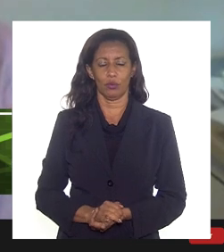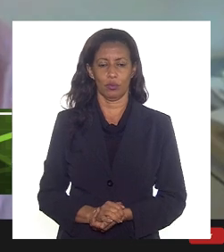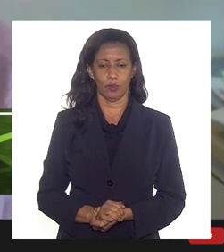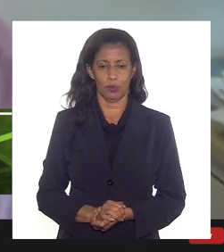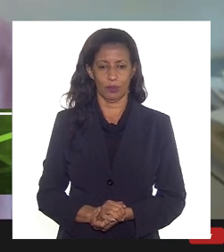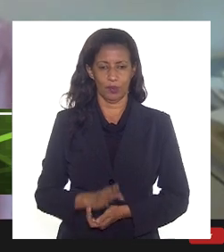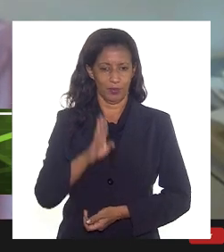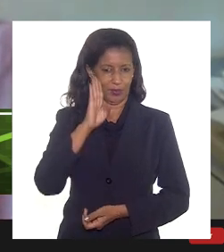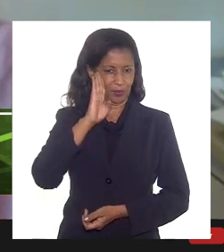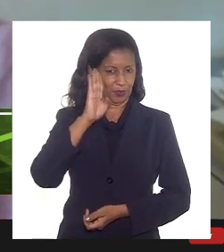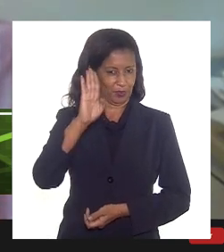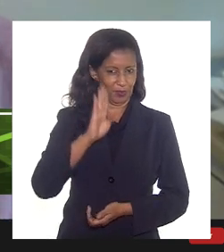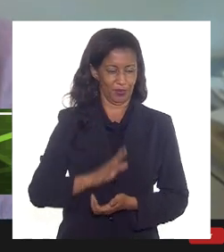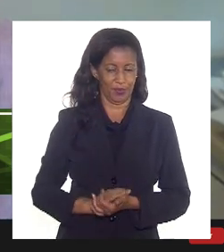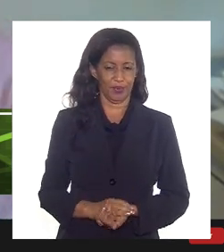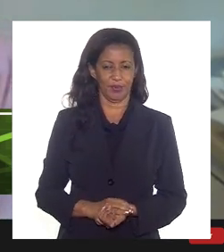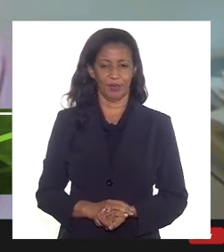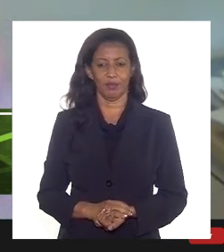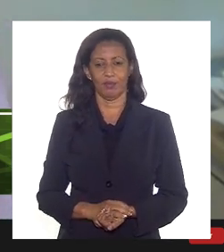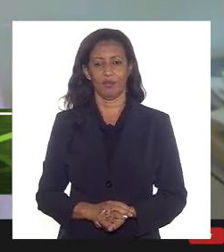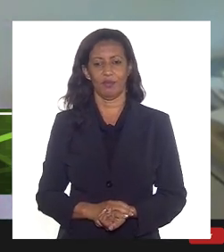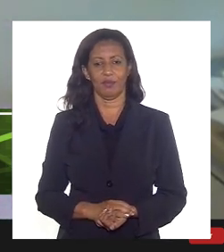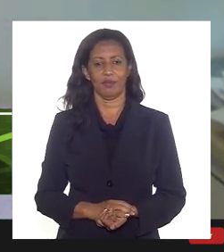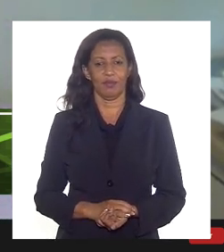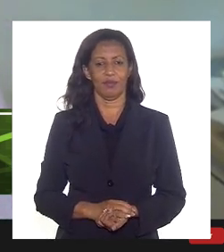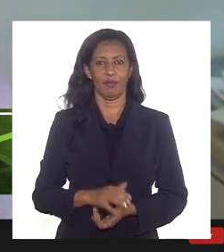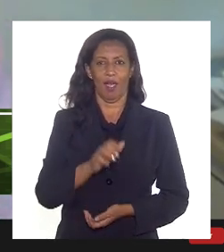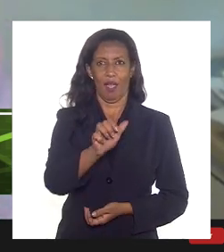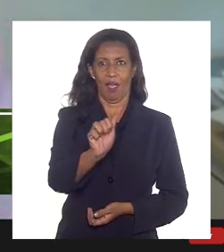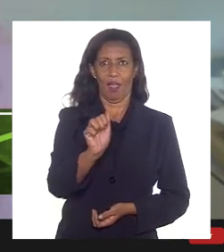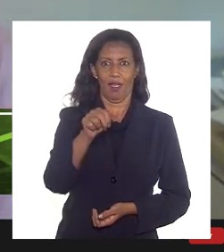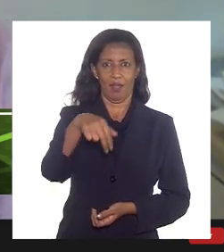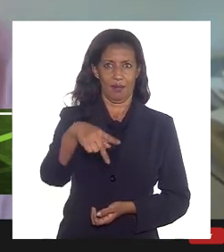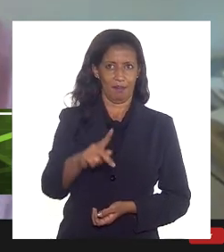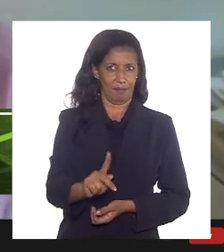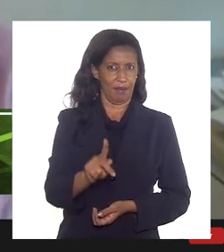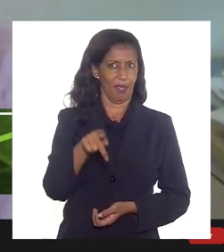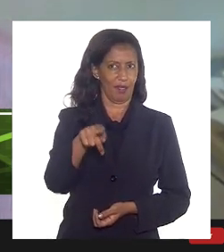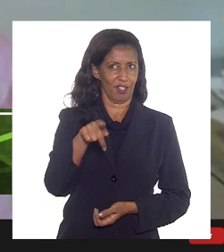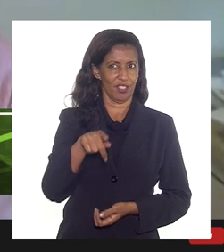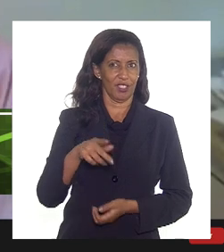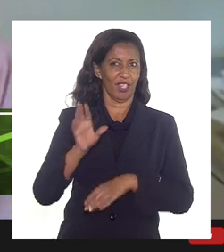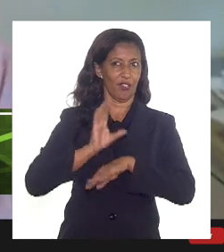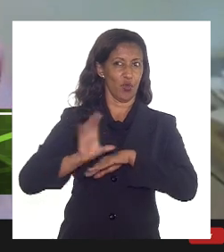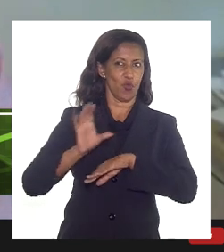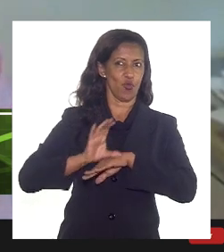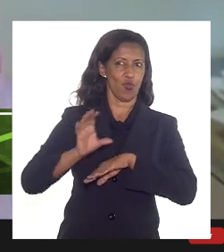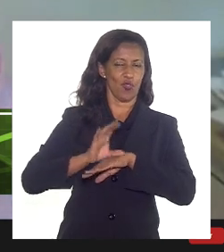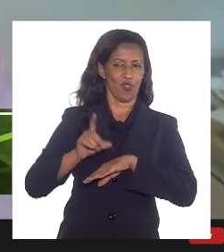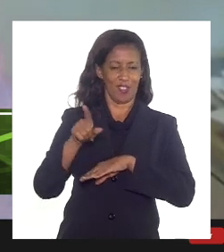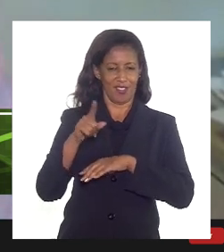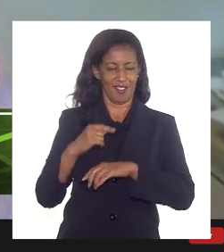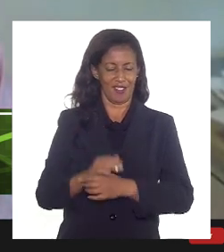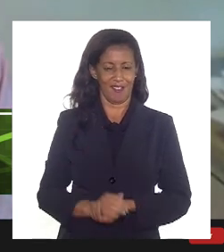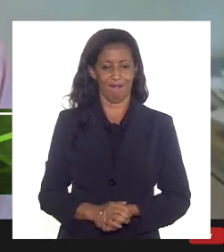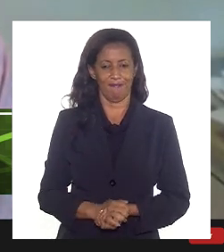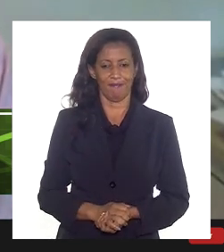Principalmente, o doutor Diabo da NP ainda estava no curso ginásial nessa época.